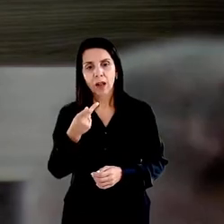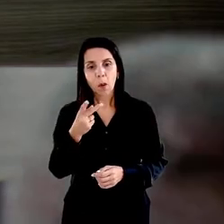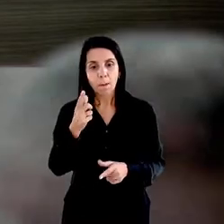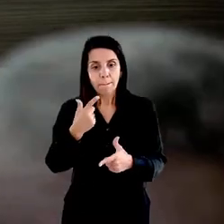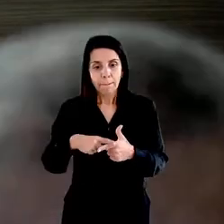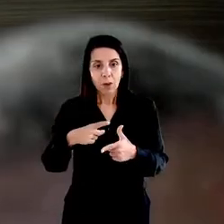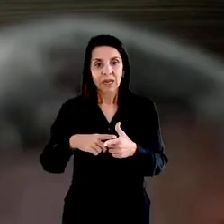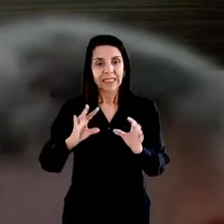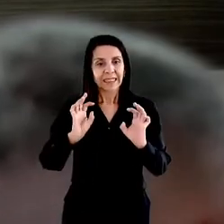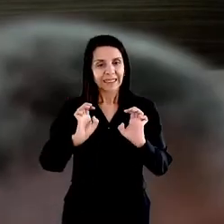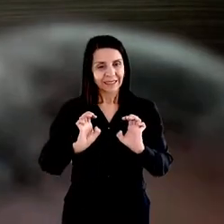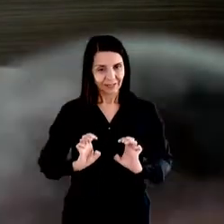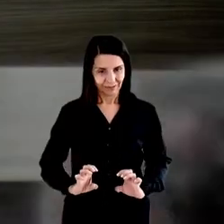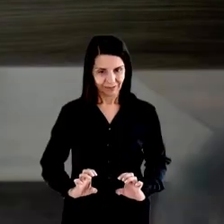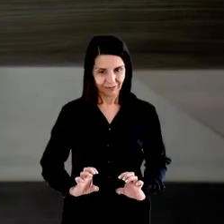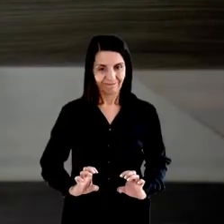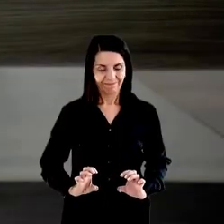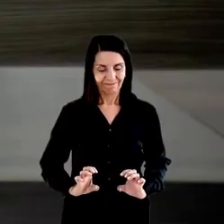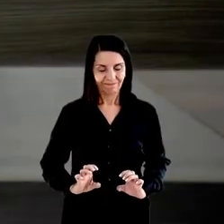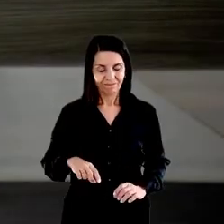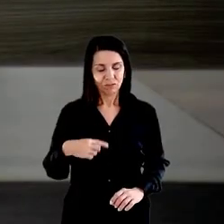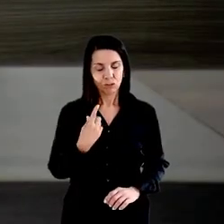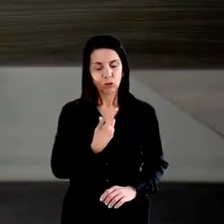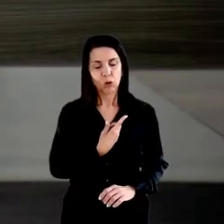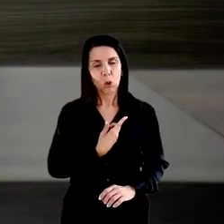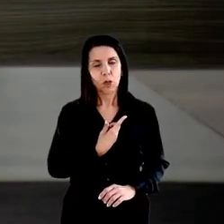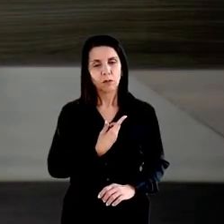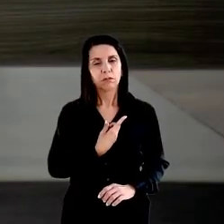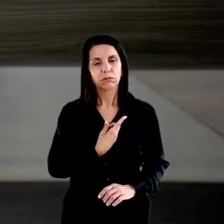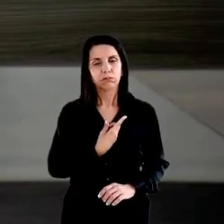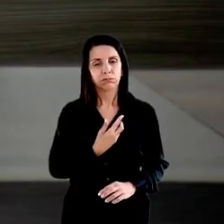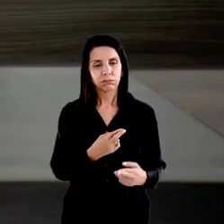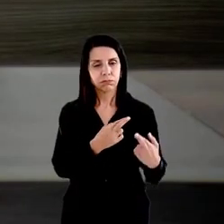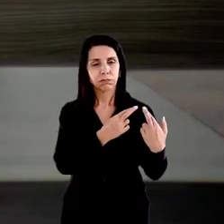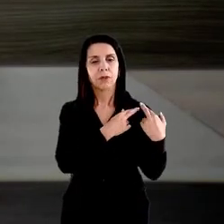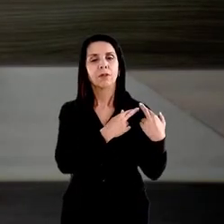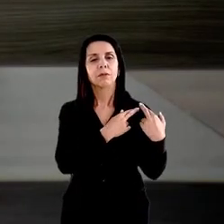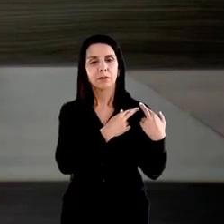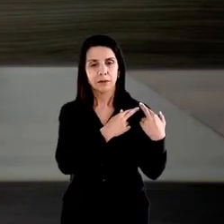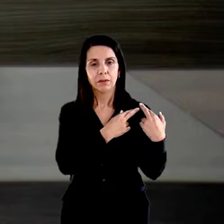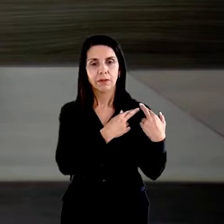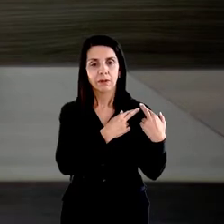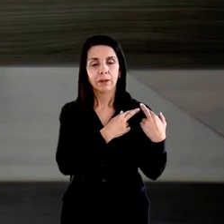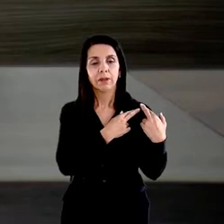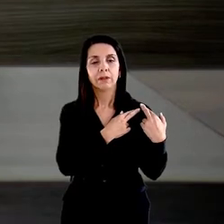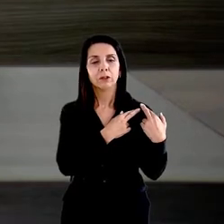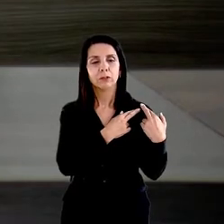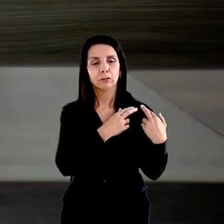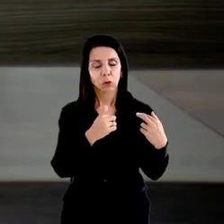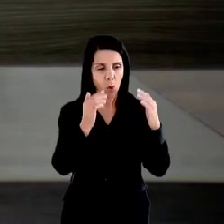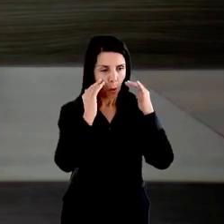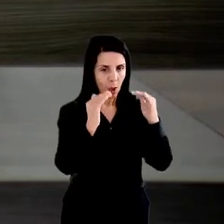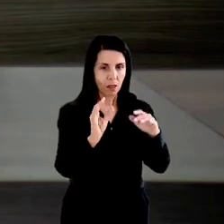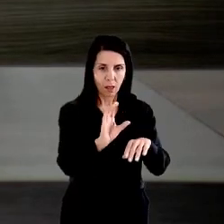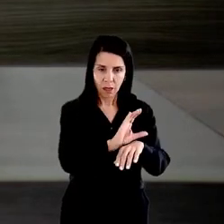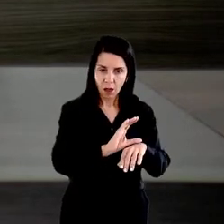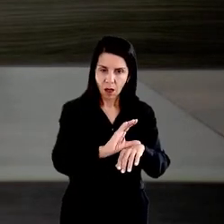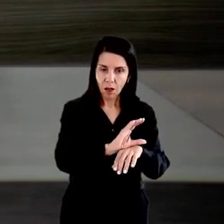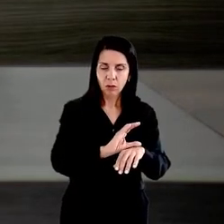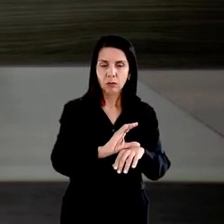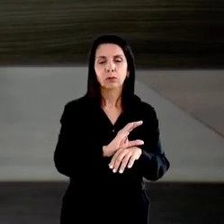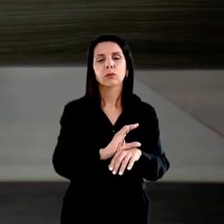jurídico, enquanto cumpridores que somos da Constituição, da defesa do regime